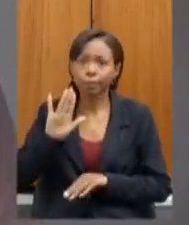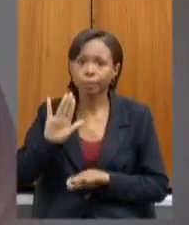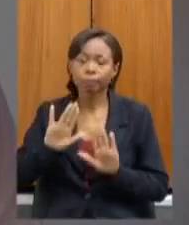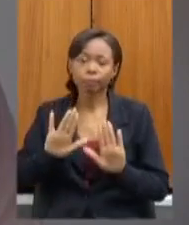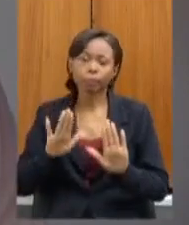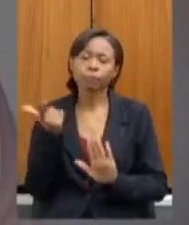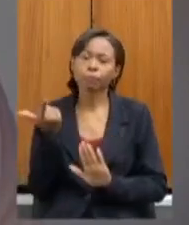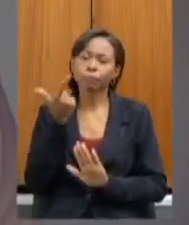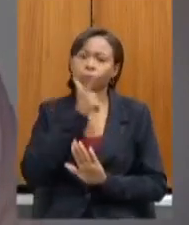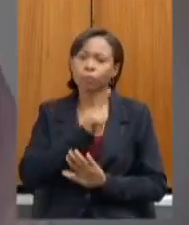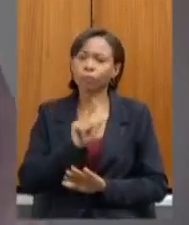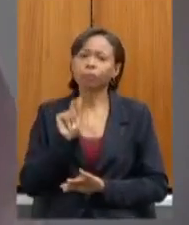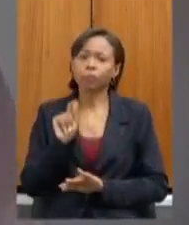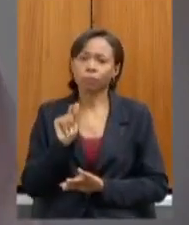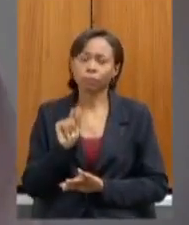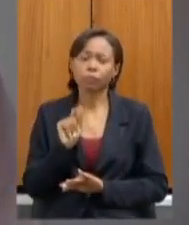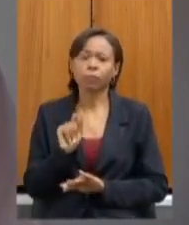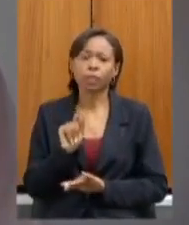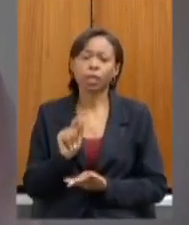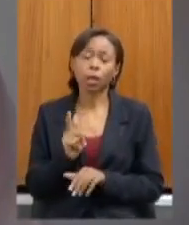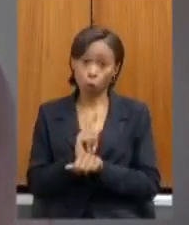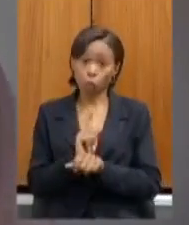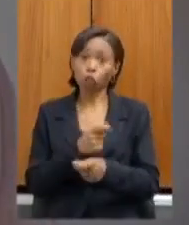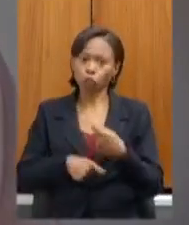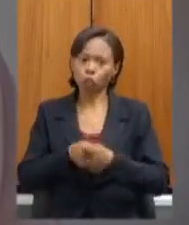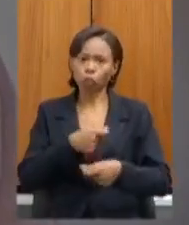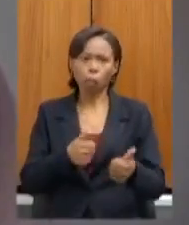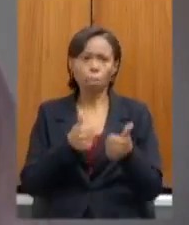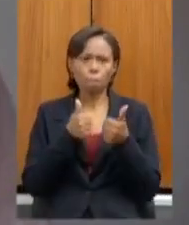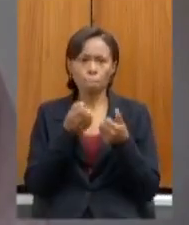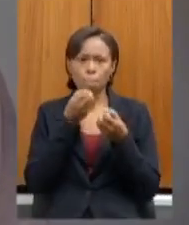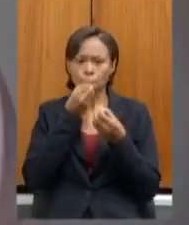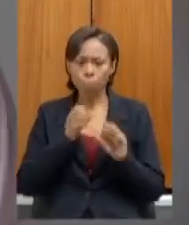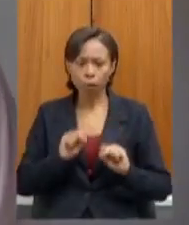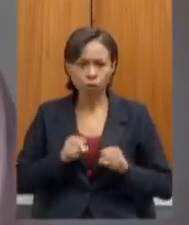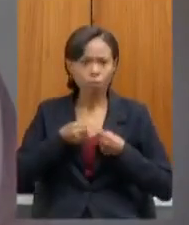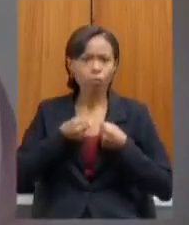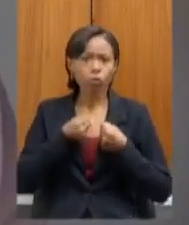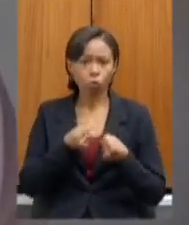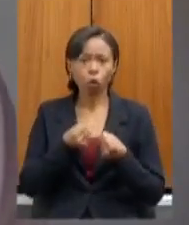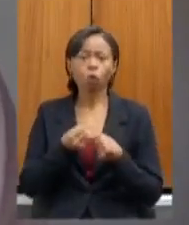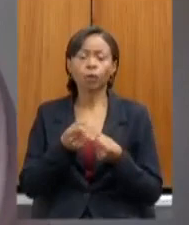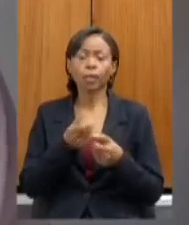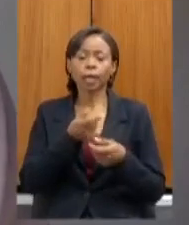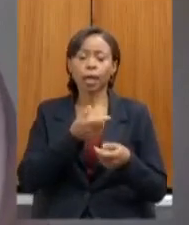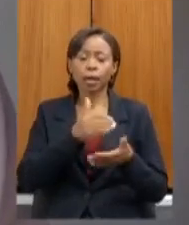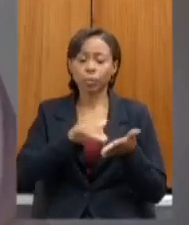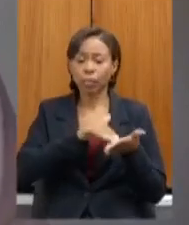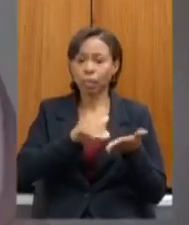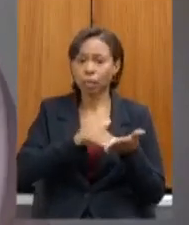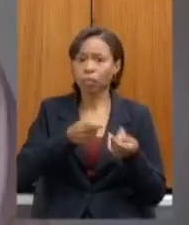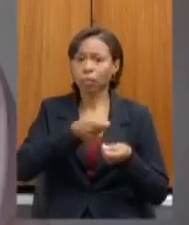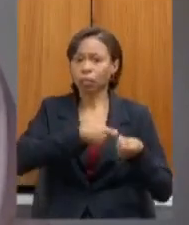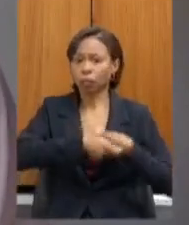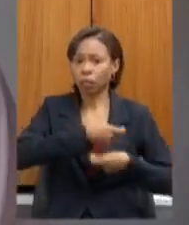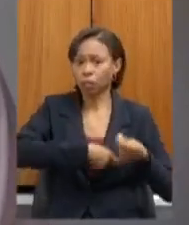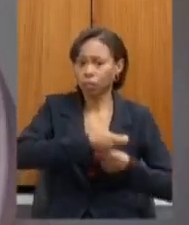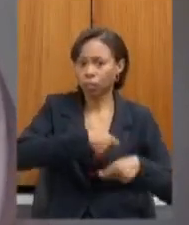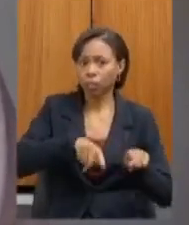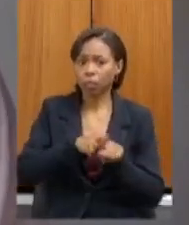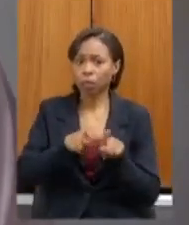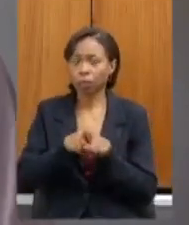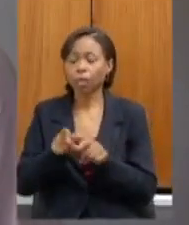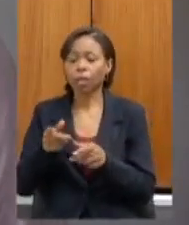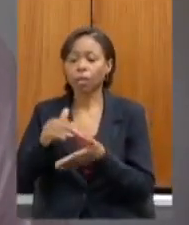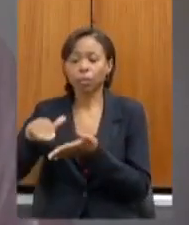não por uma boa gestão por um esforço que vem sendo feito tanto pela secretaria de fazenda como pela secretaria de